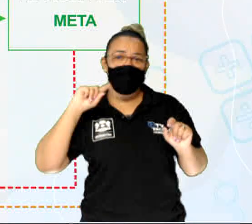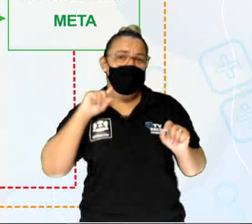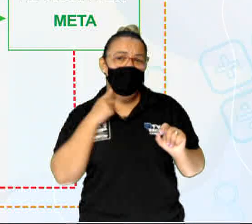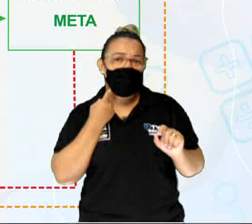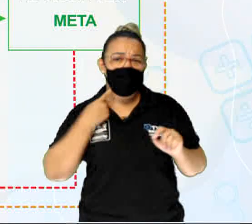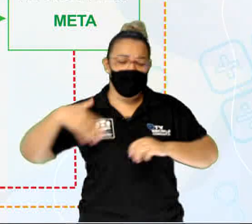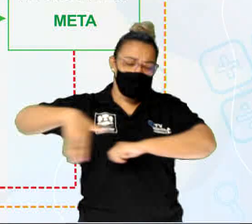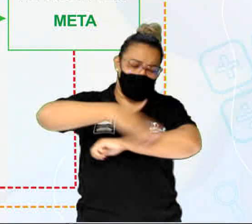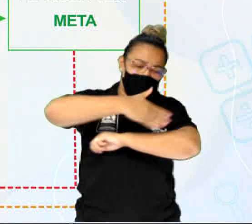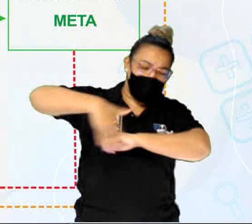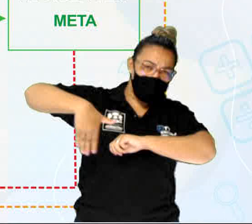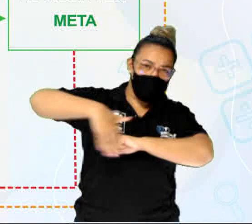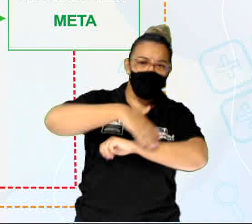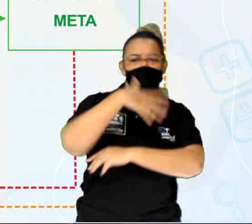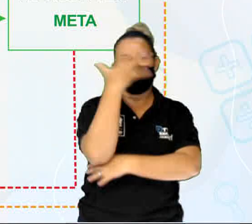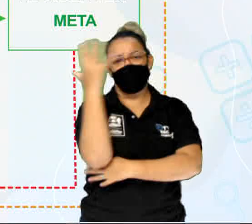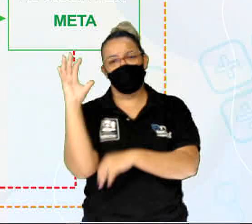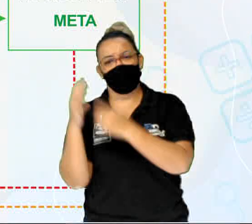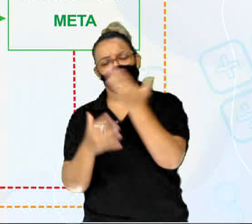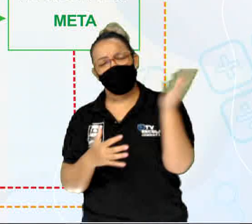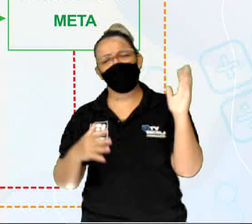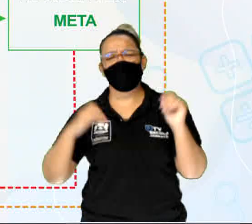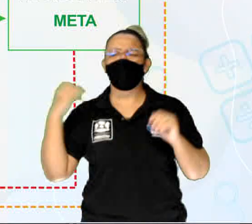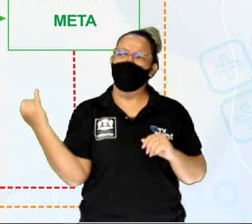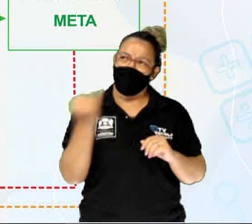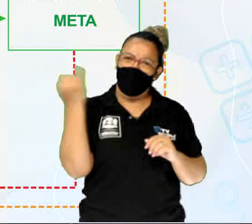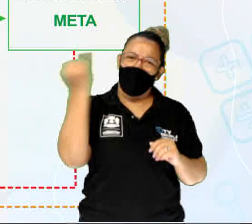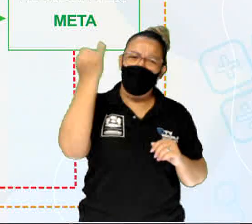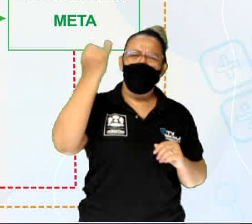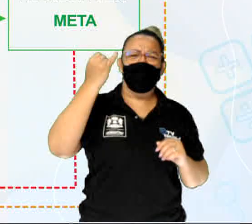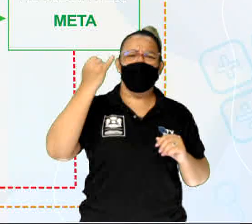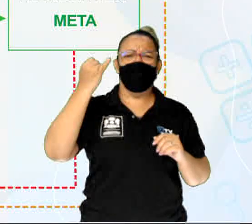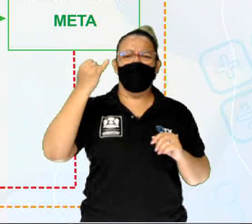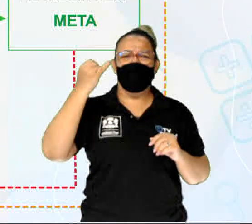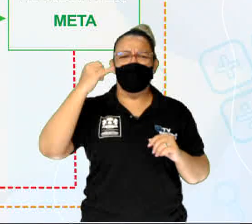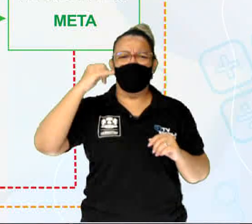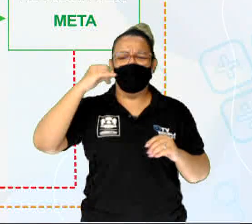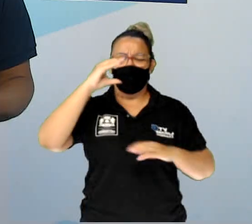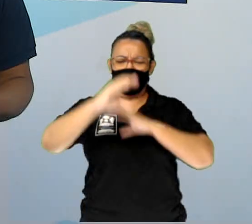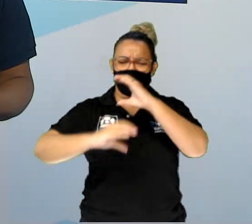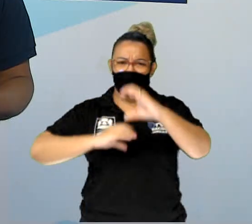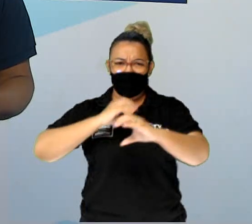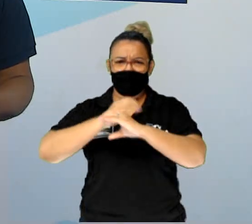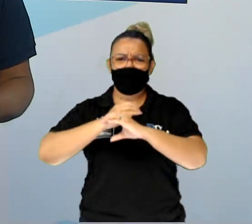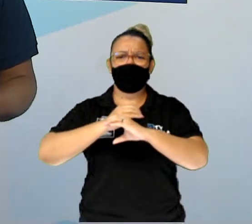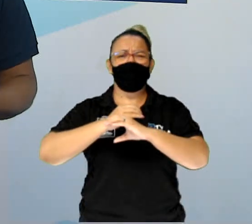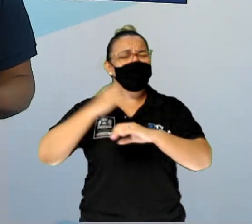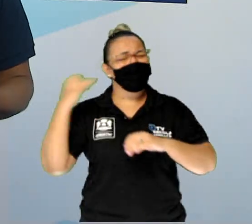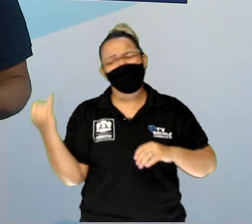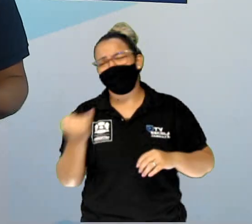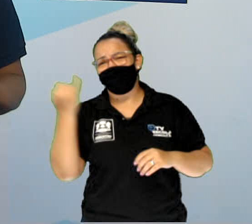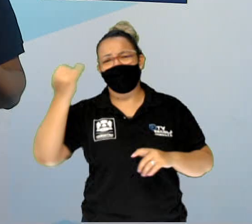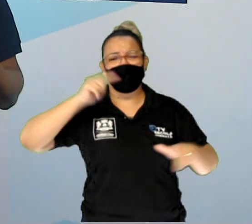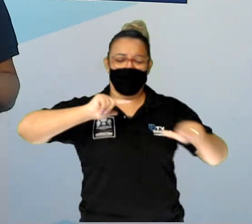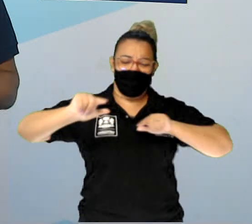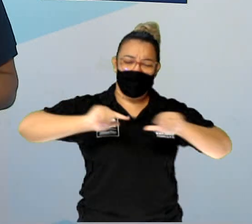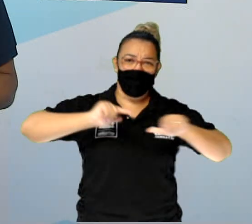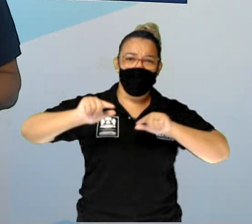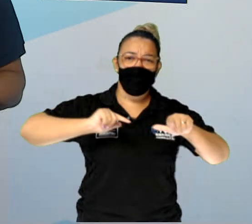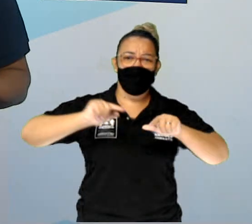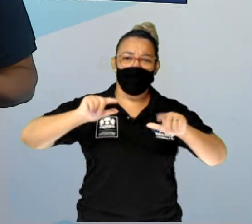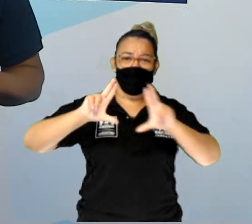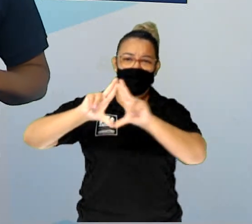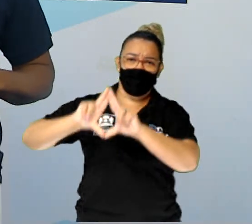e na natureza. Quão é importante todo esse ciclo pessoal, esse trabalho da